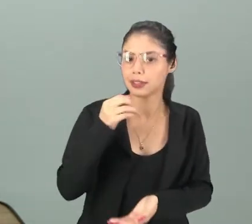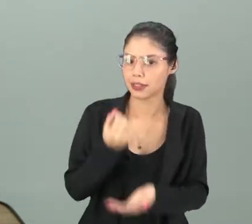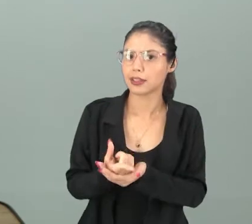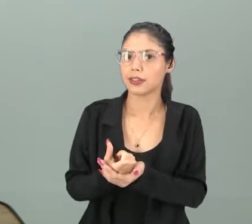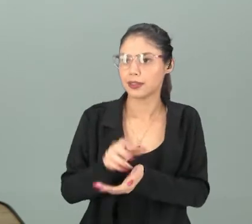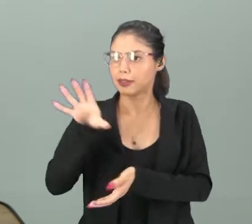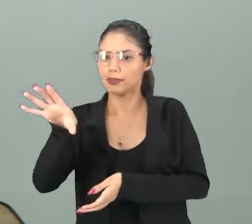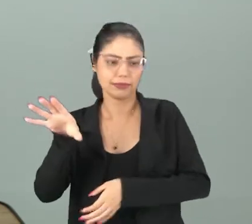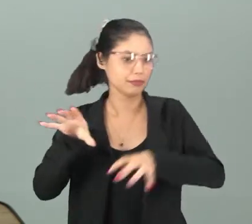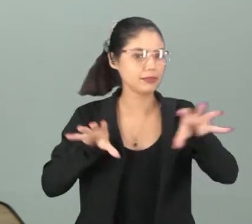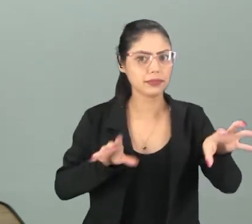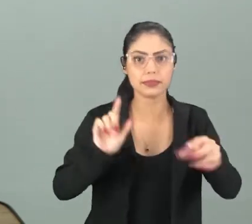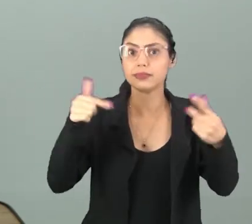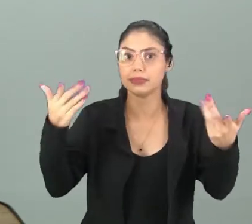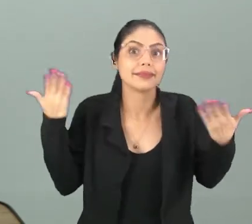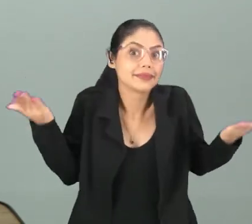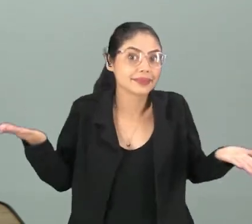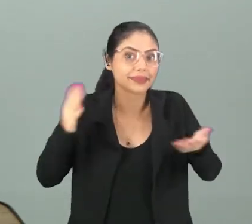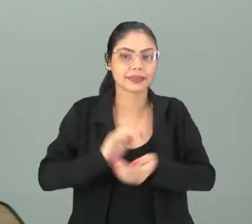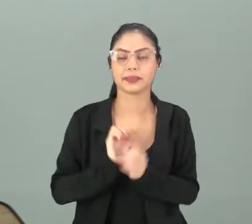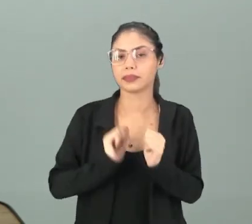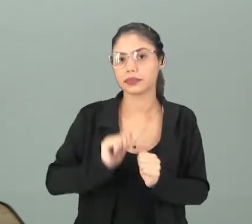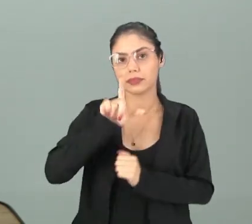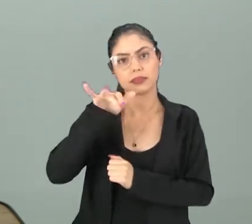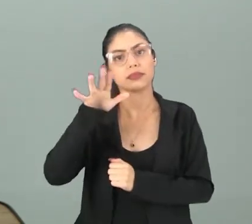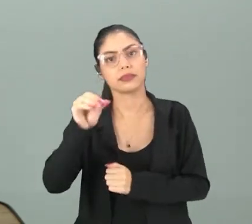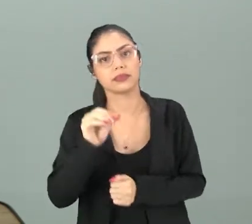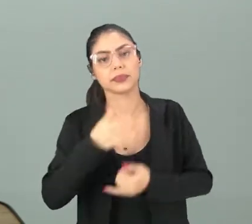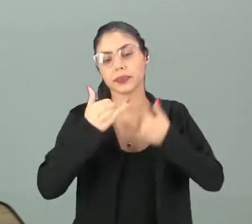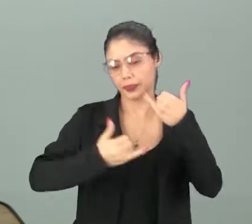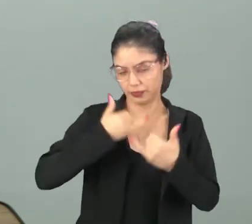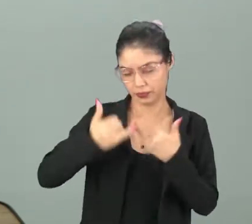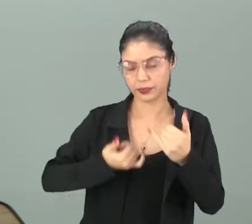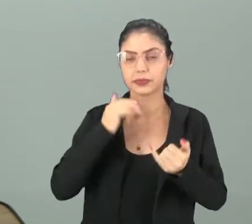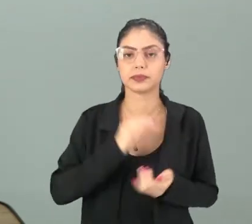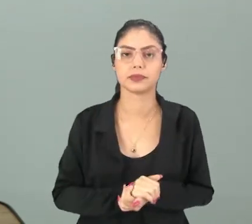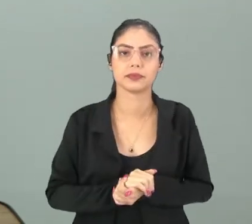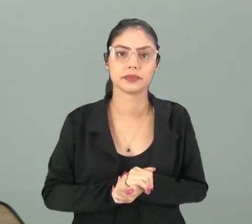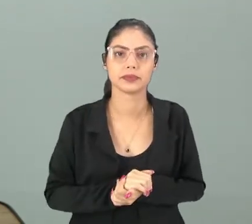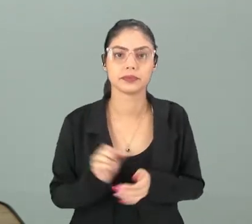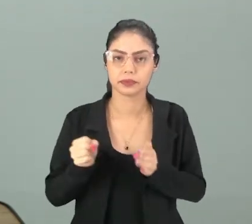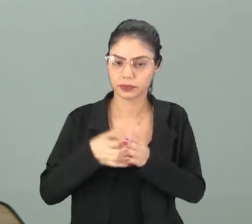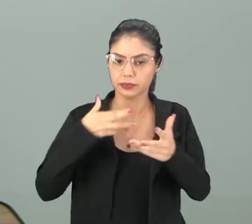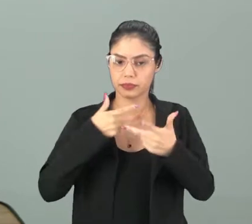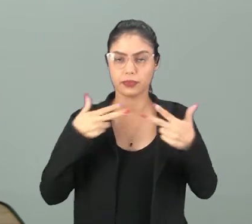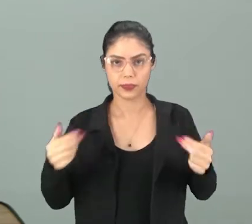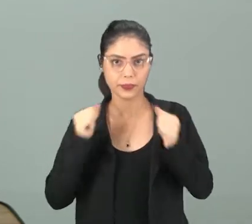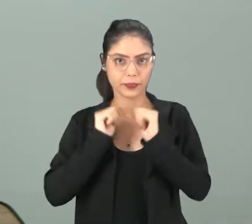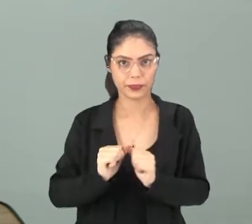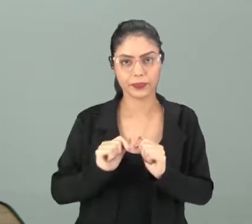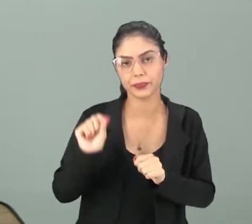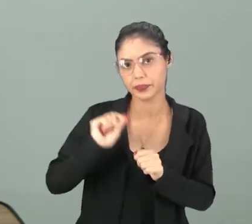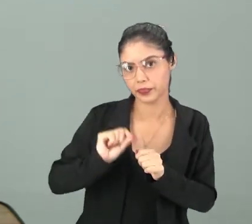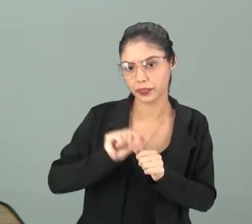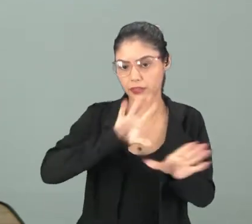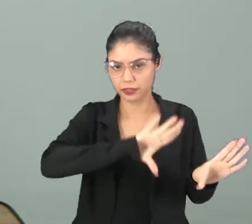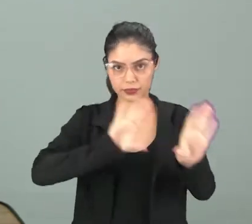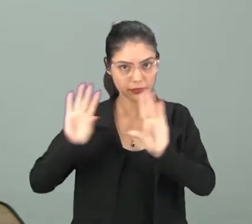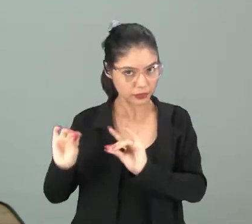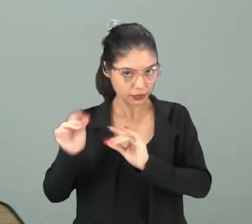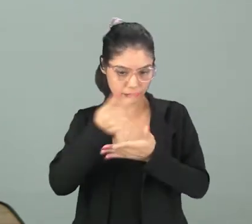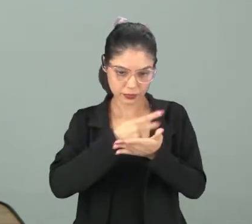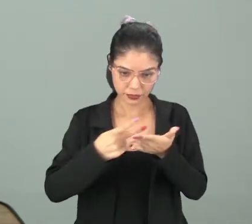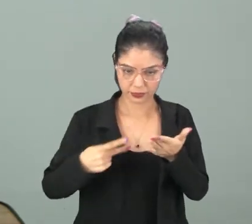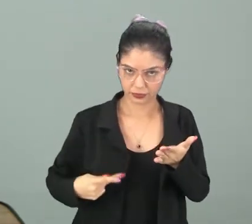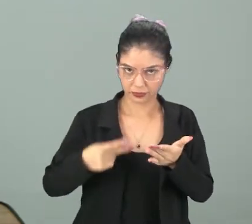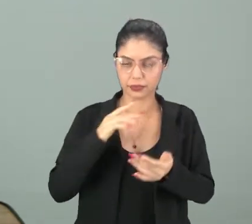compra isso, quem me compra aquilo Pode fazer um leilão de outra coisa, de brinquedos, né? Muitas coisas podem se fazer através de um